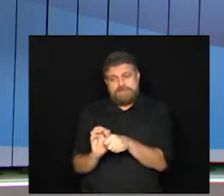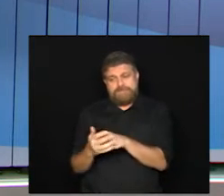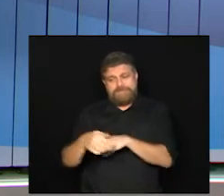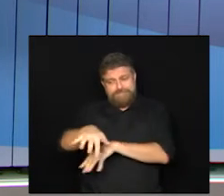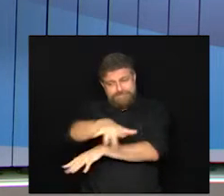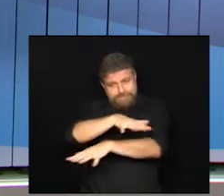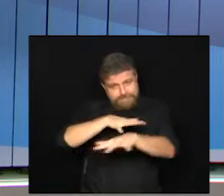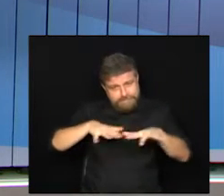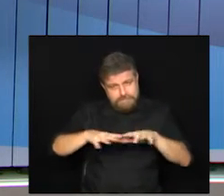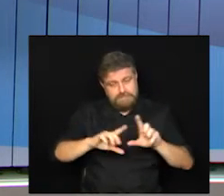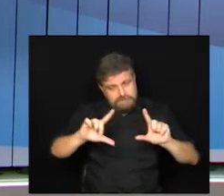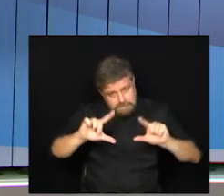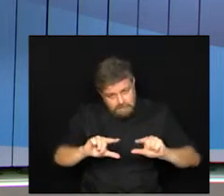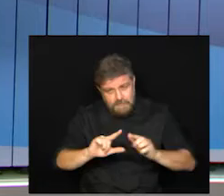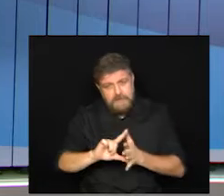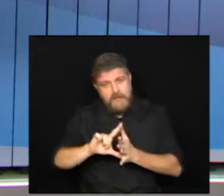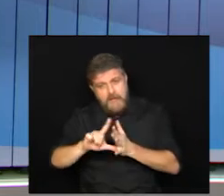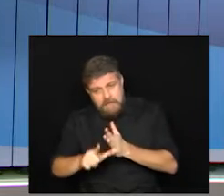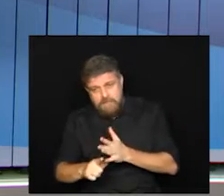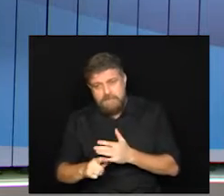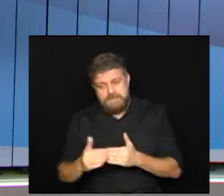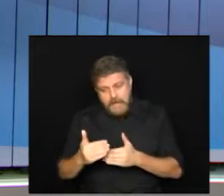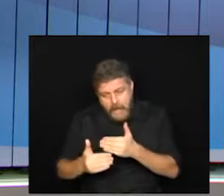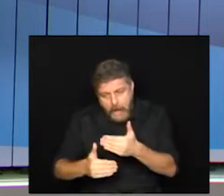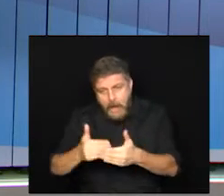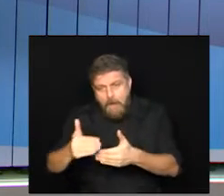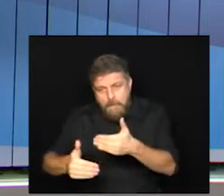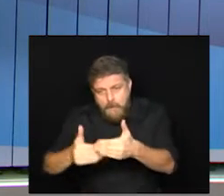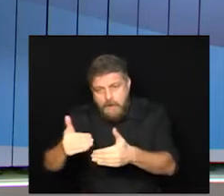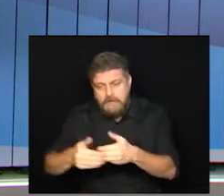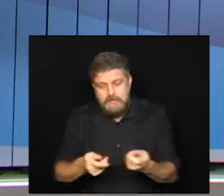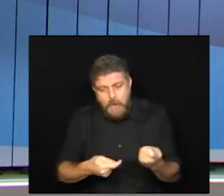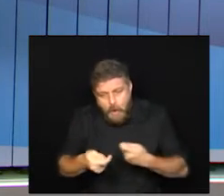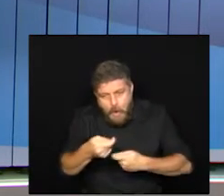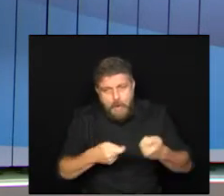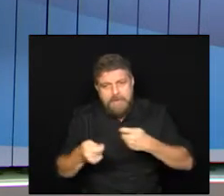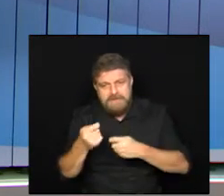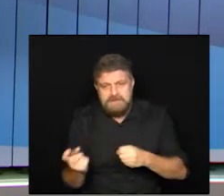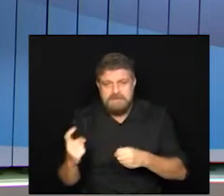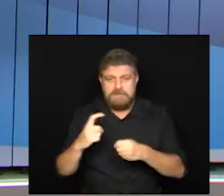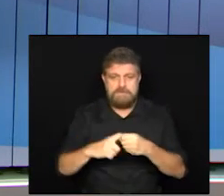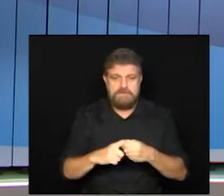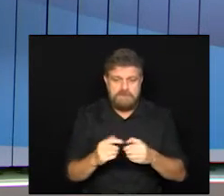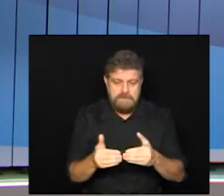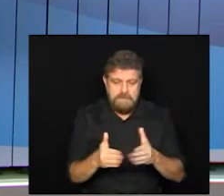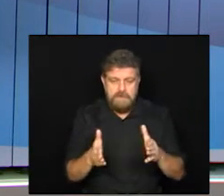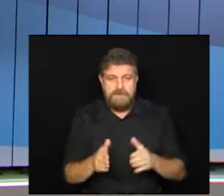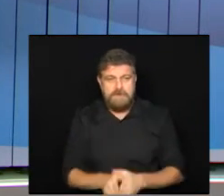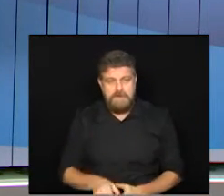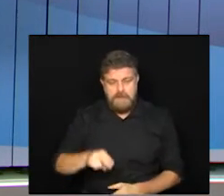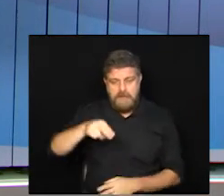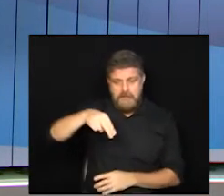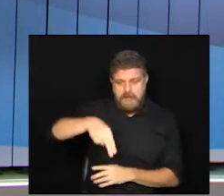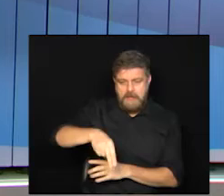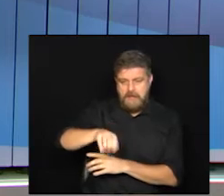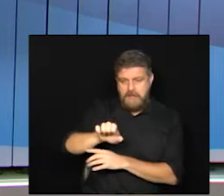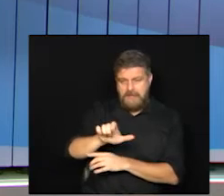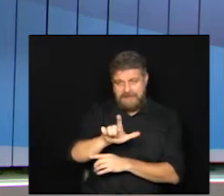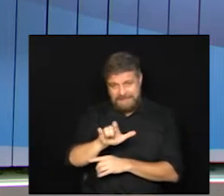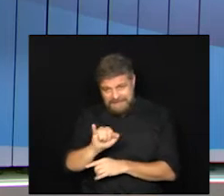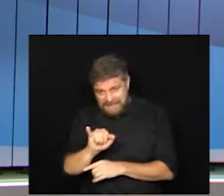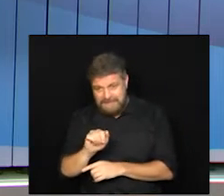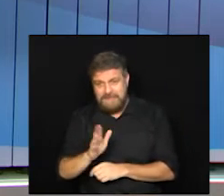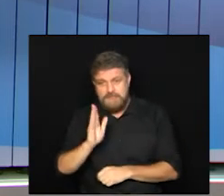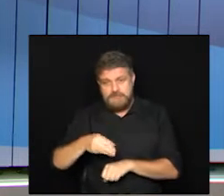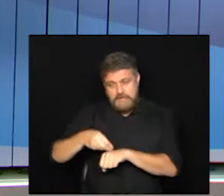desse vírus e depois ir retomando então todas as atividades e a Nelly do Cambuí já repassei a sua